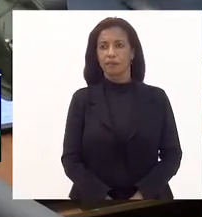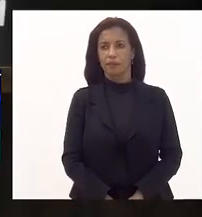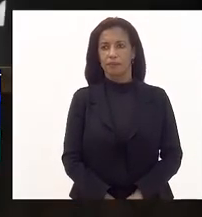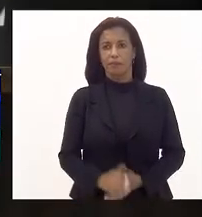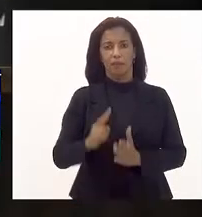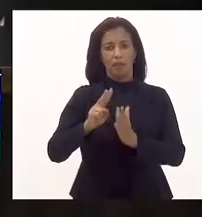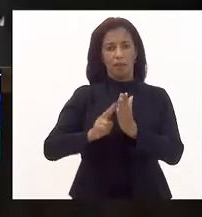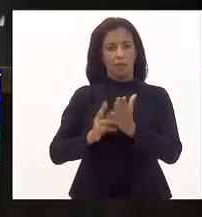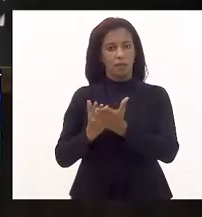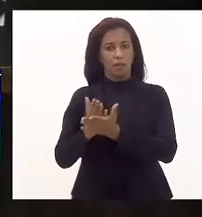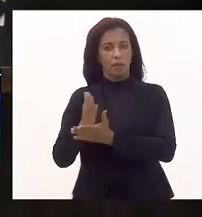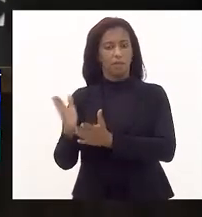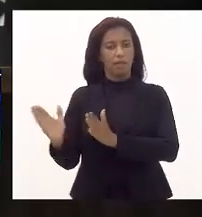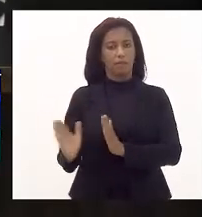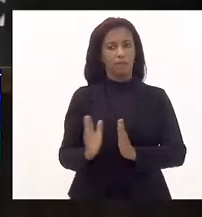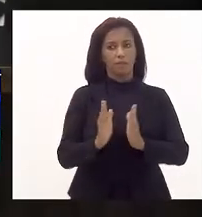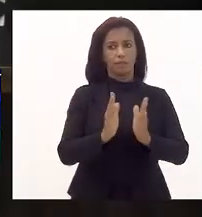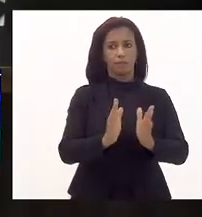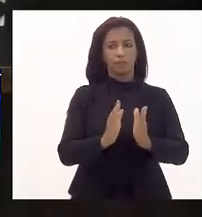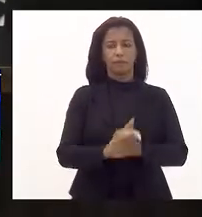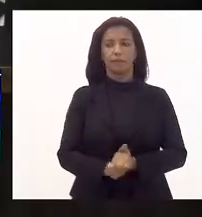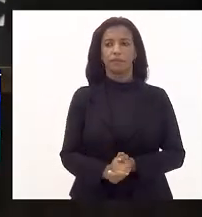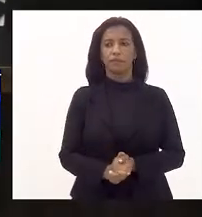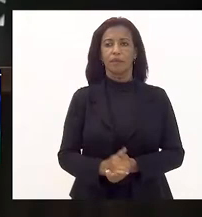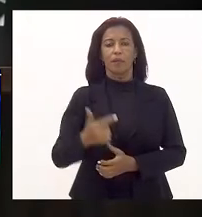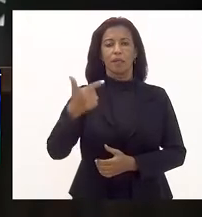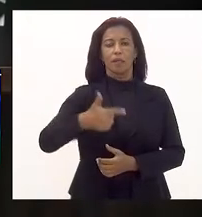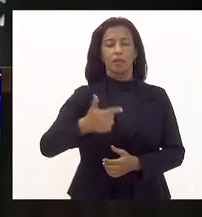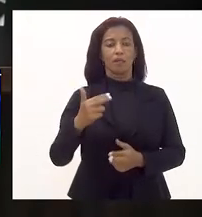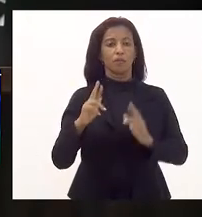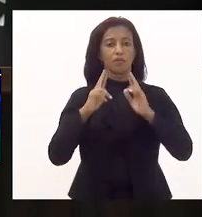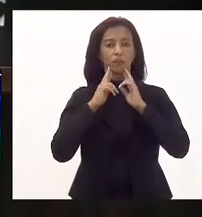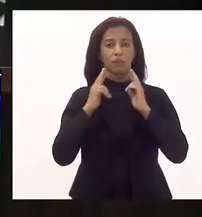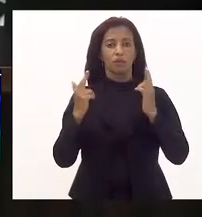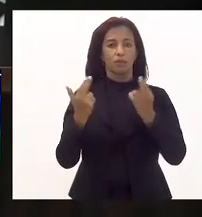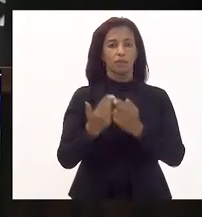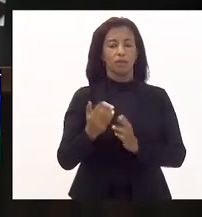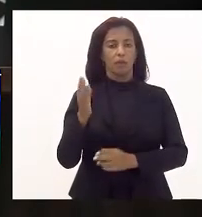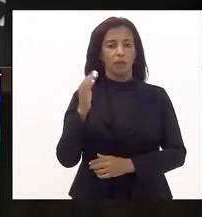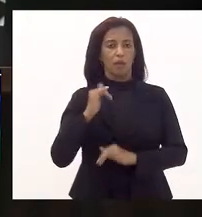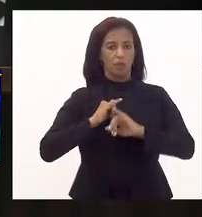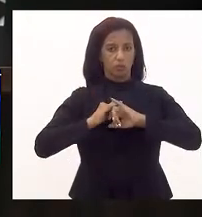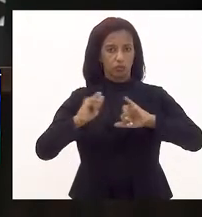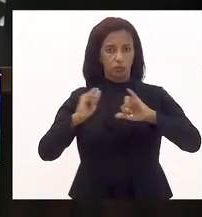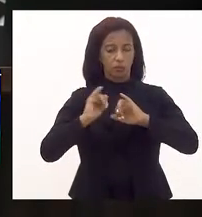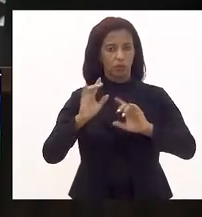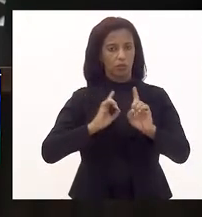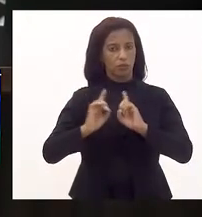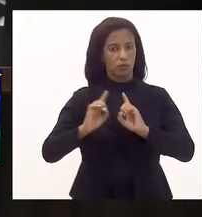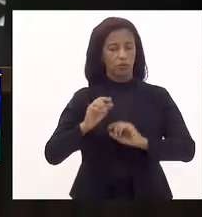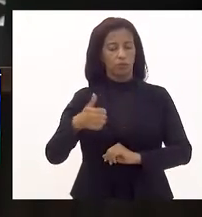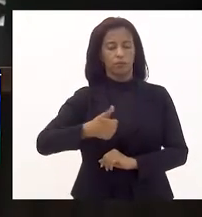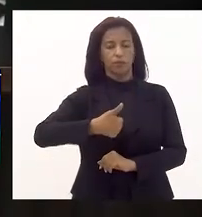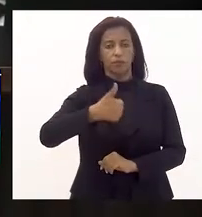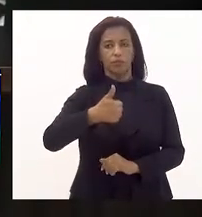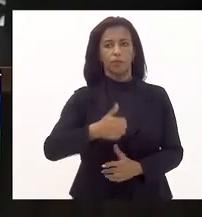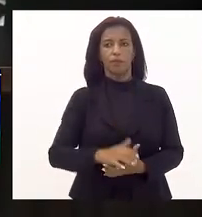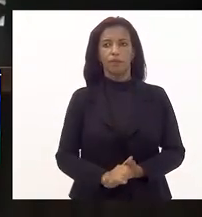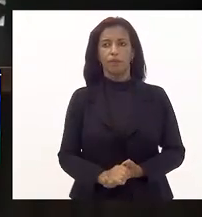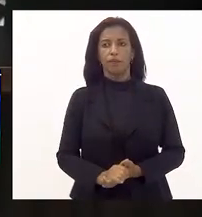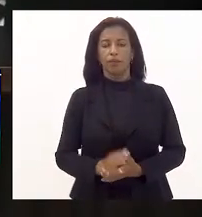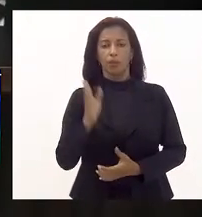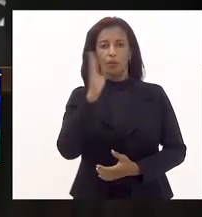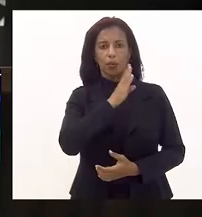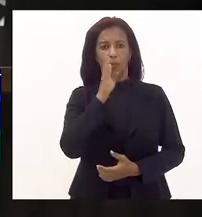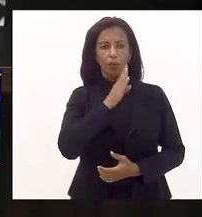Lida e aprovada a ata, passa-se a ordem da segunda sessão do dia. Anuncio, em discussão única, em